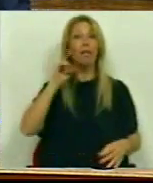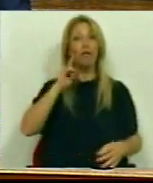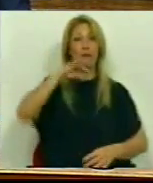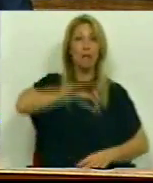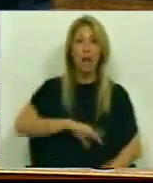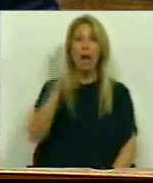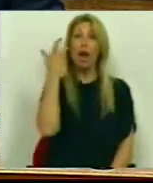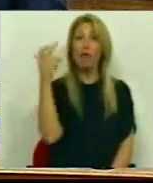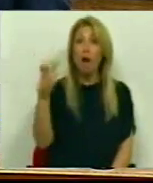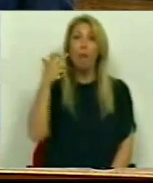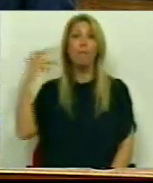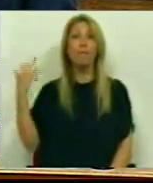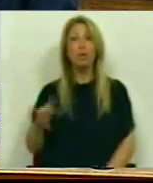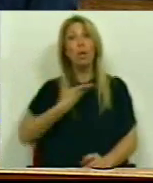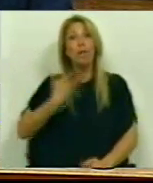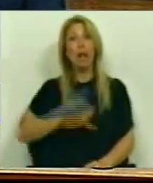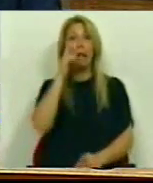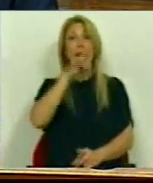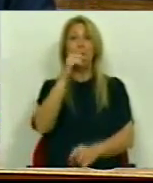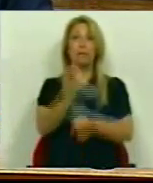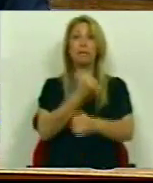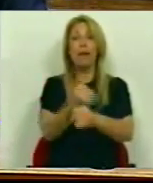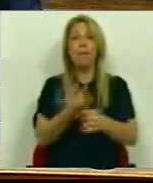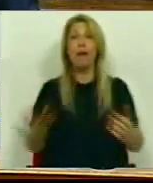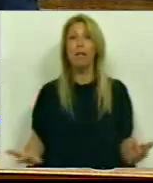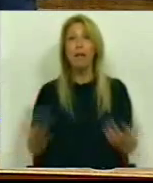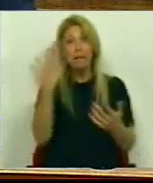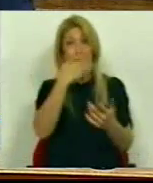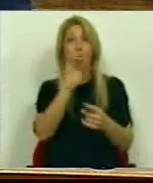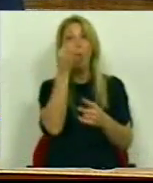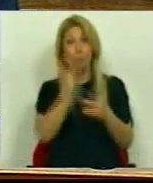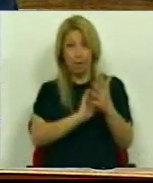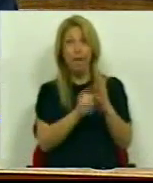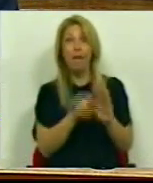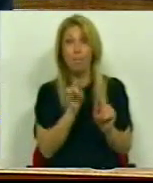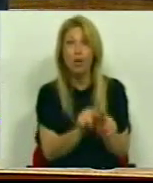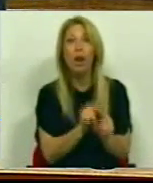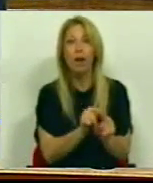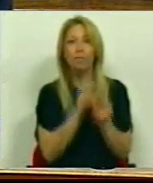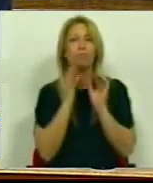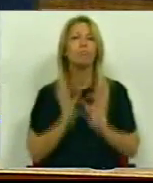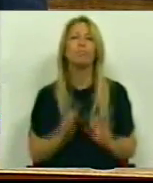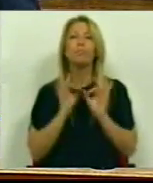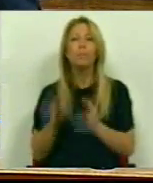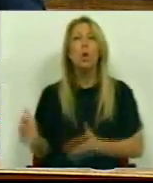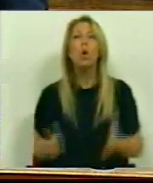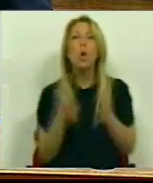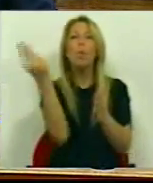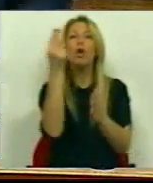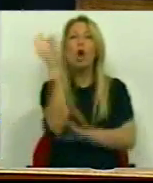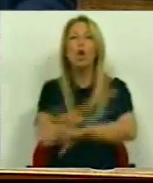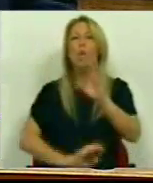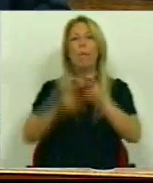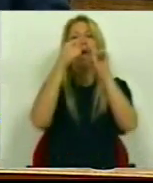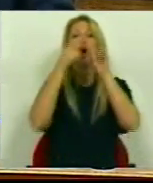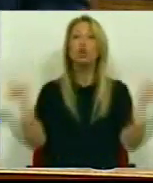reformas e as pensões Os direitos de quem trabalha Se fosse por aí, de certeza Que o rumo da União Europeia seria diferente Não o